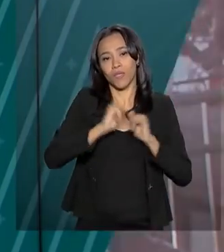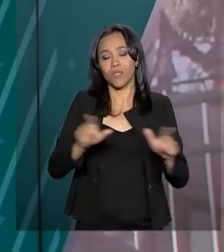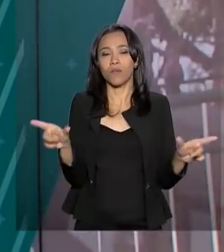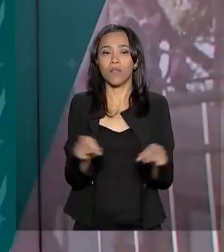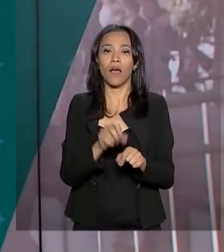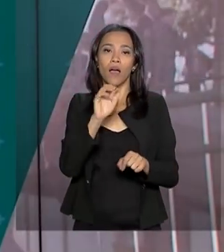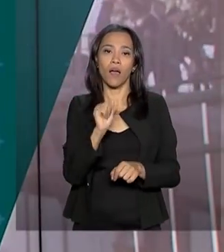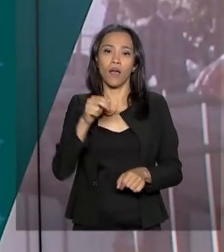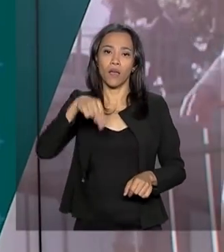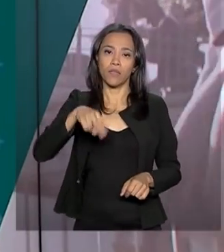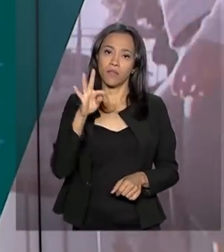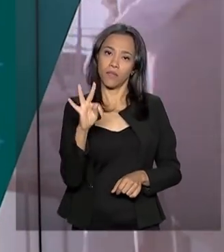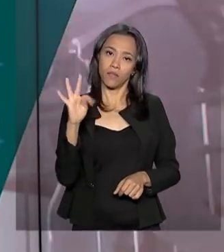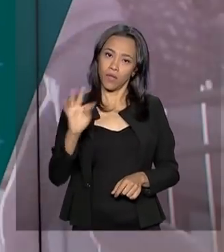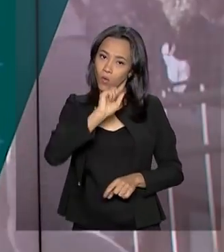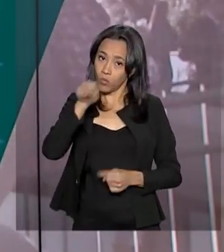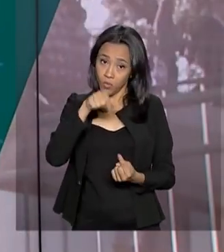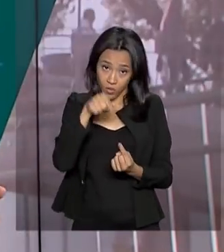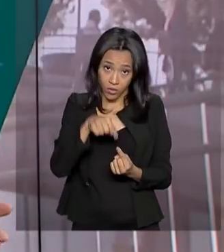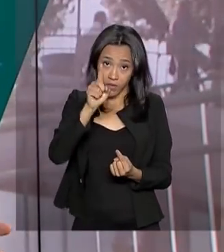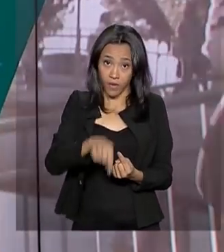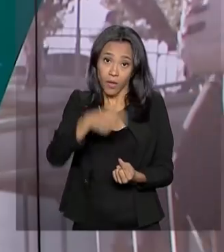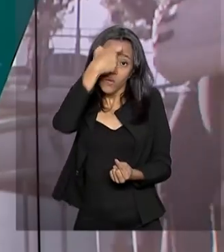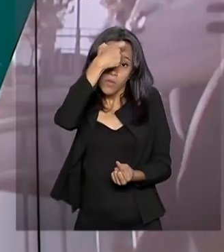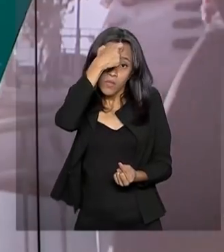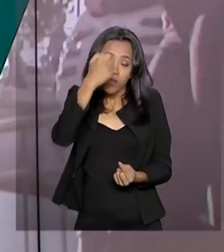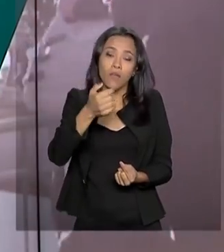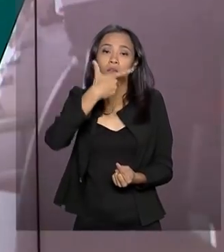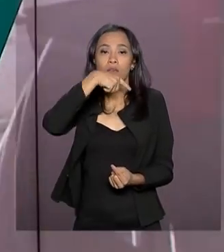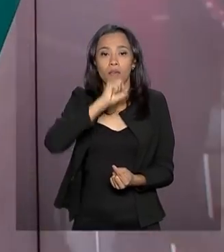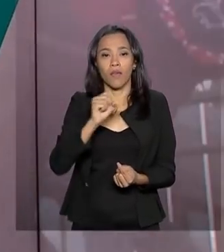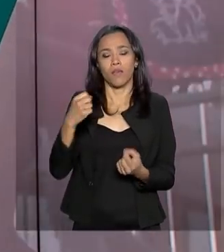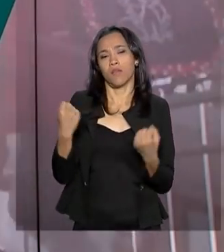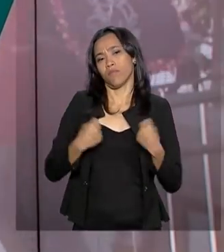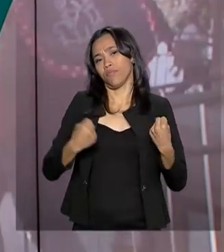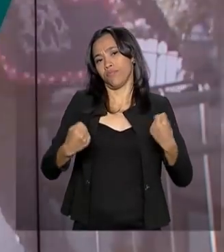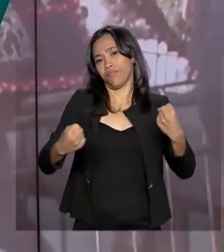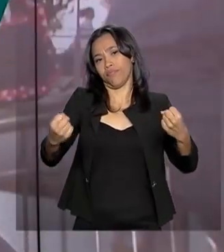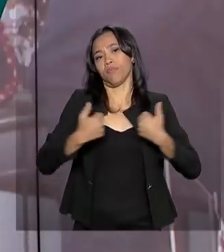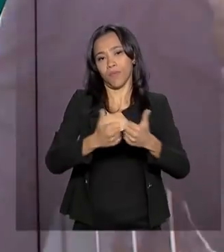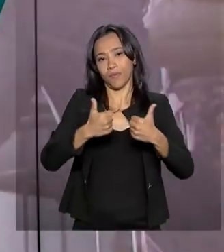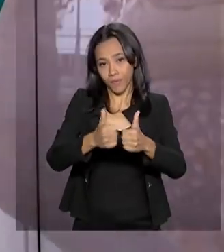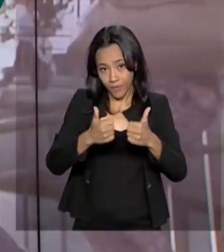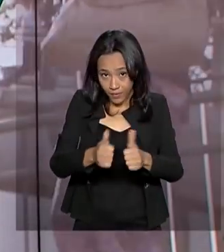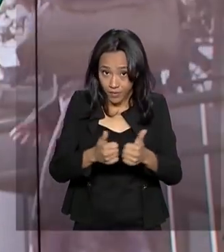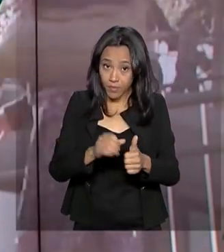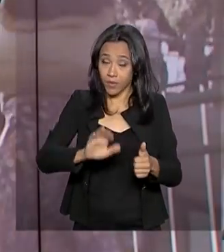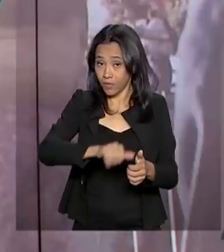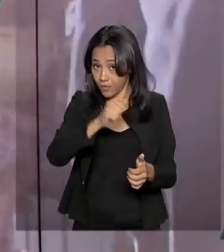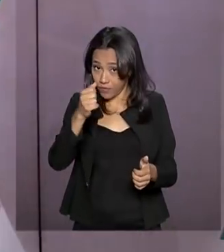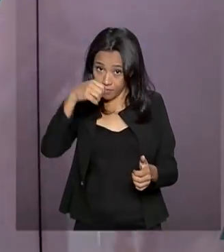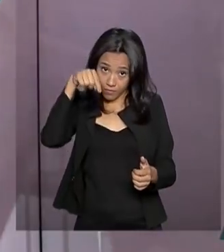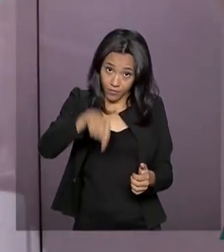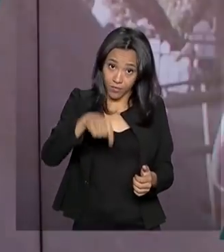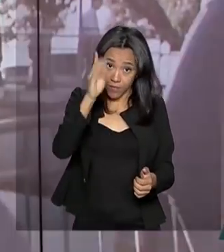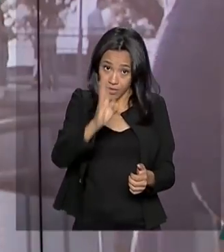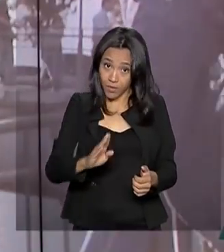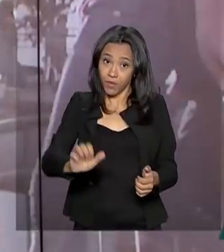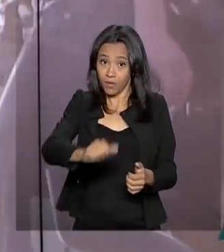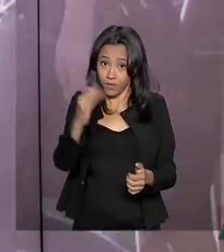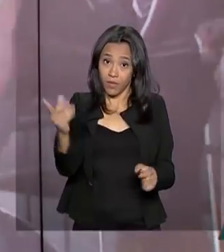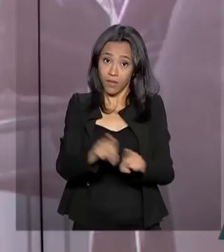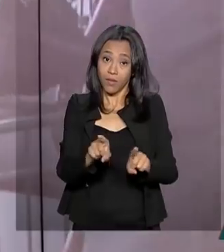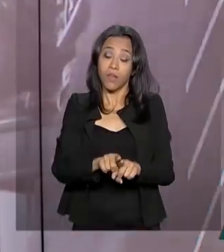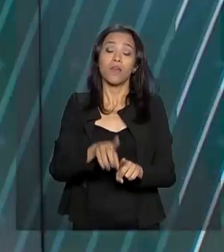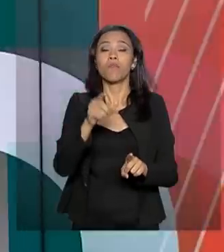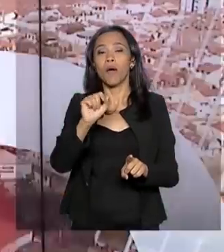O objetivo é conscientizar os passageiros que viajam no transporte rodoviário interestadual e internacional sobre a importância de usar o